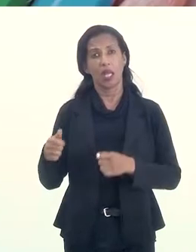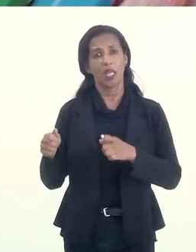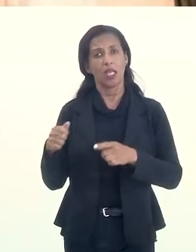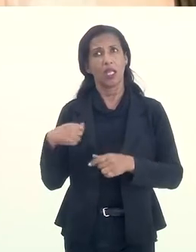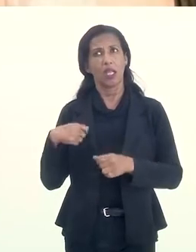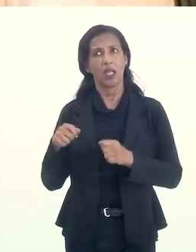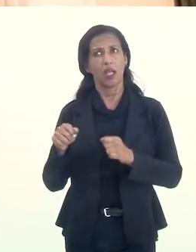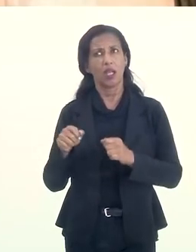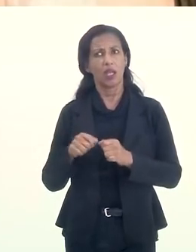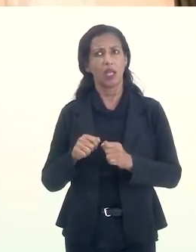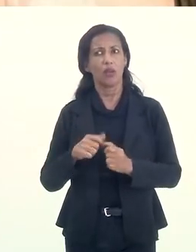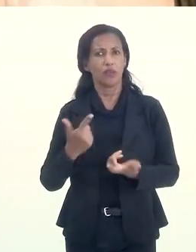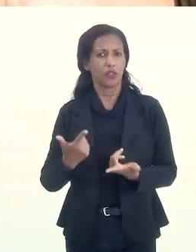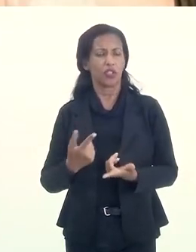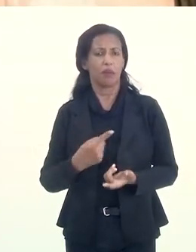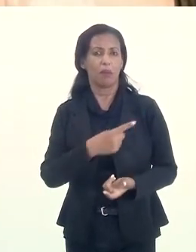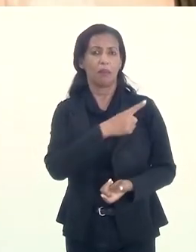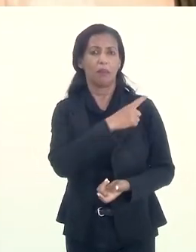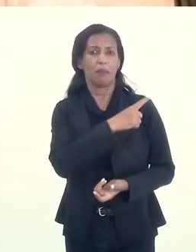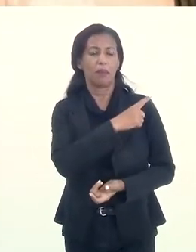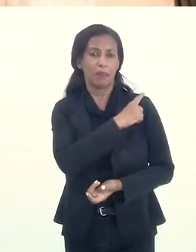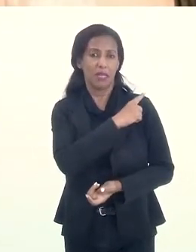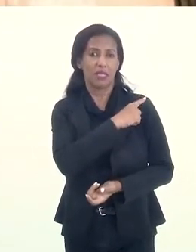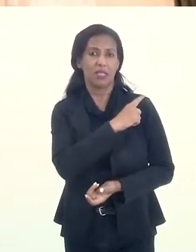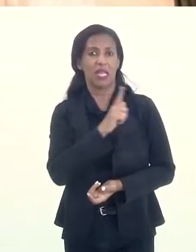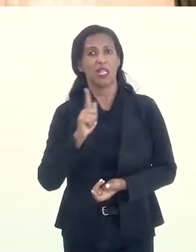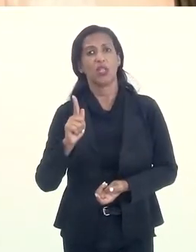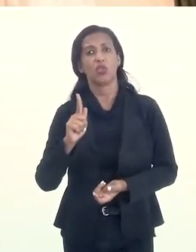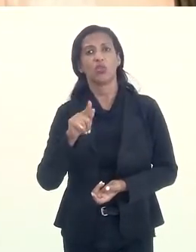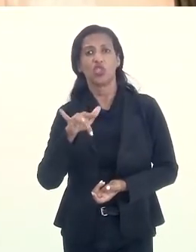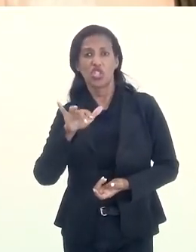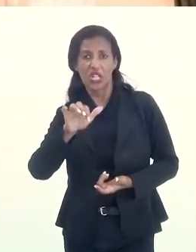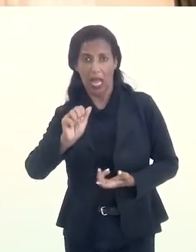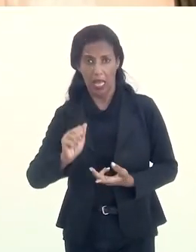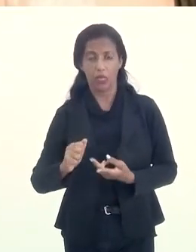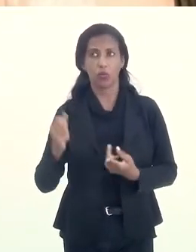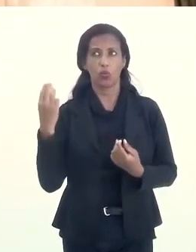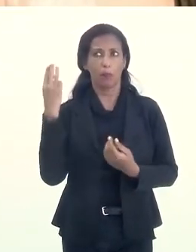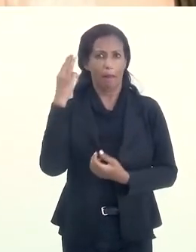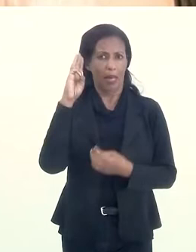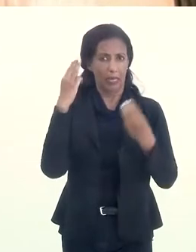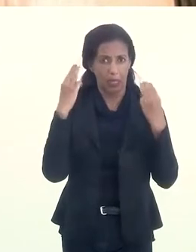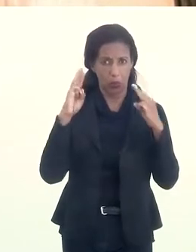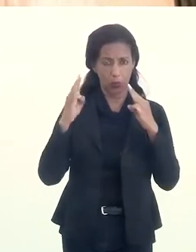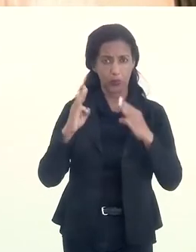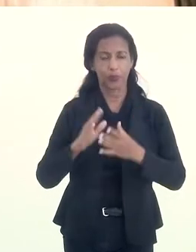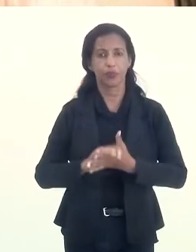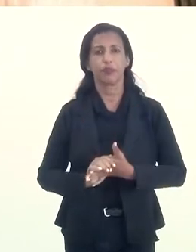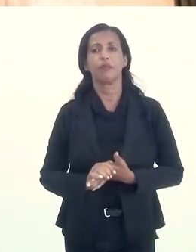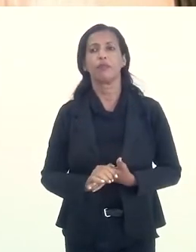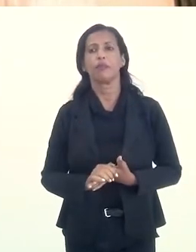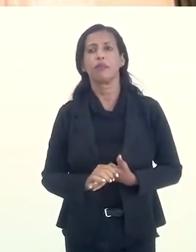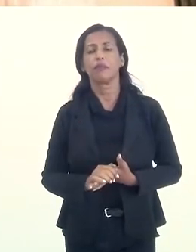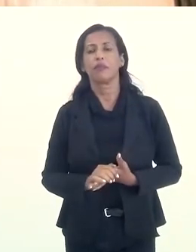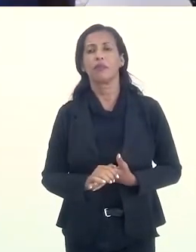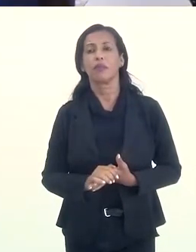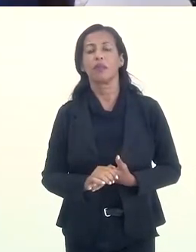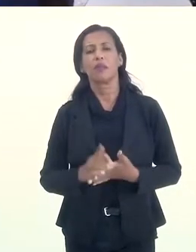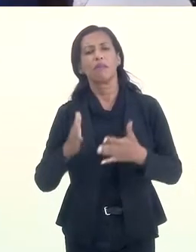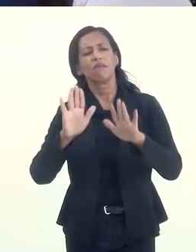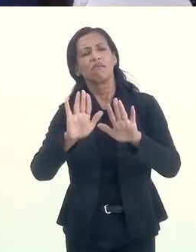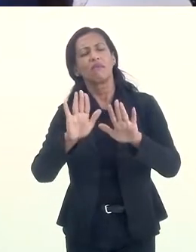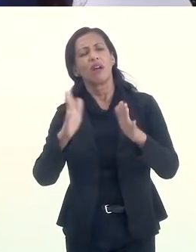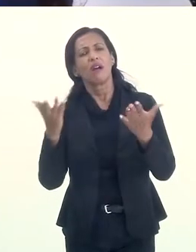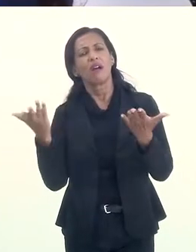eu fiz a primeira série do ginásio também numa escola pública, no Liceu, no Maranhão. Correto? Aham.